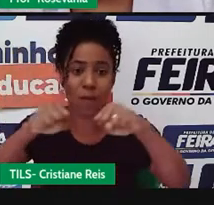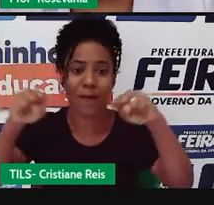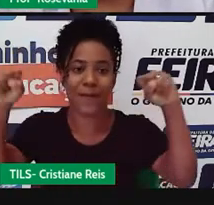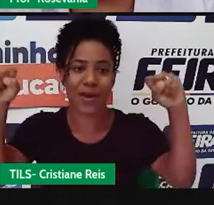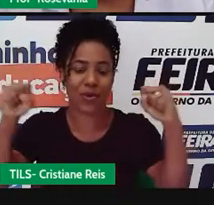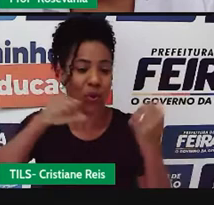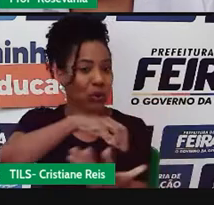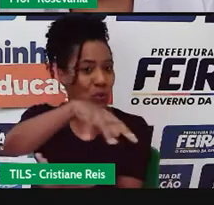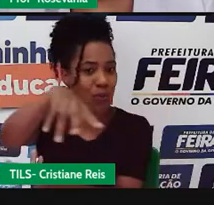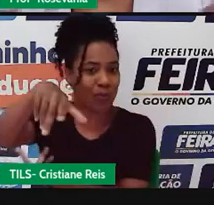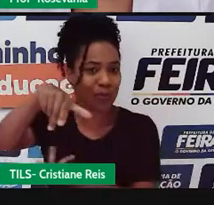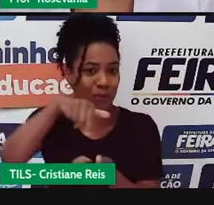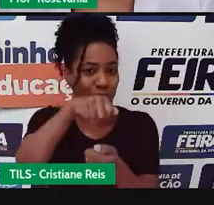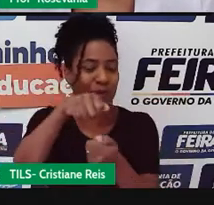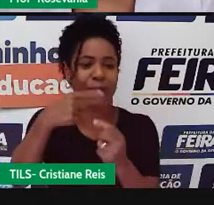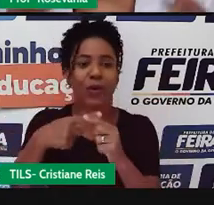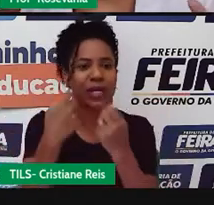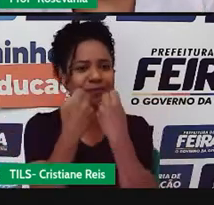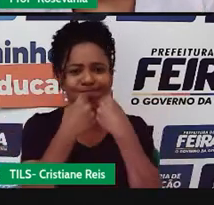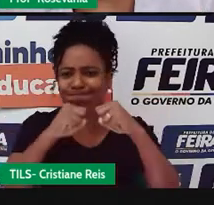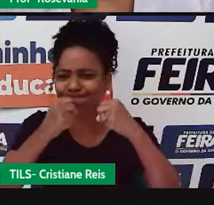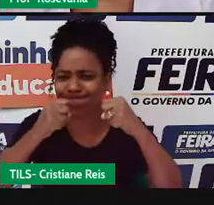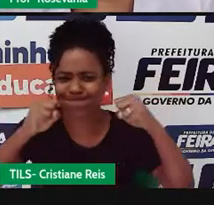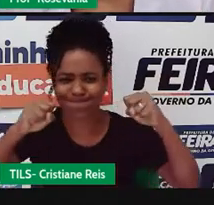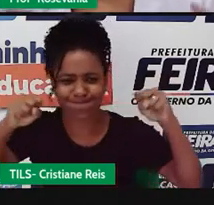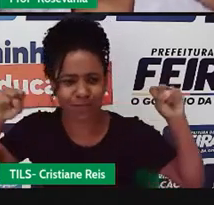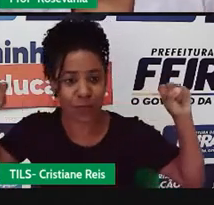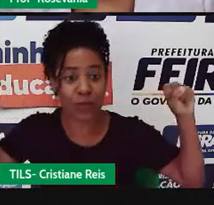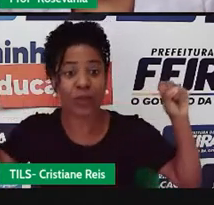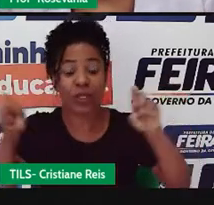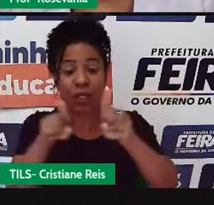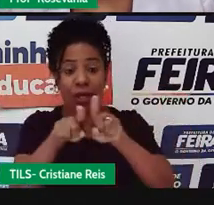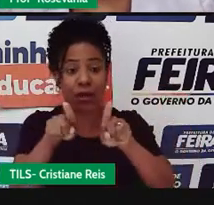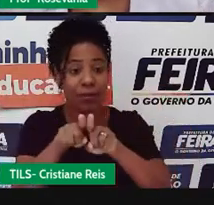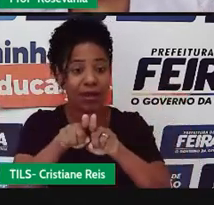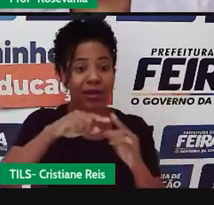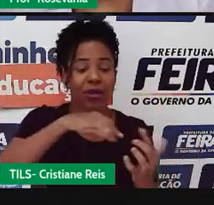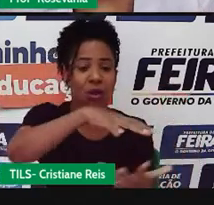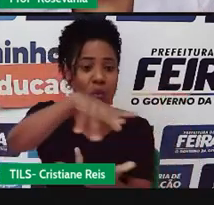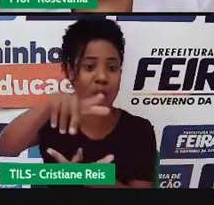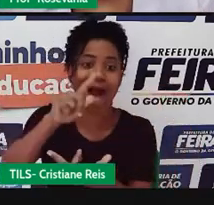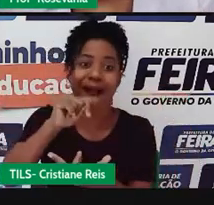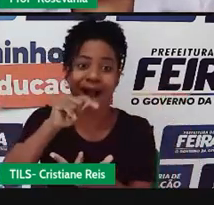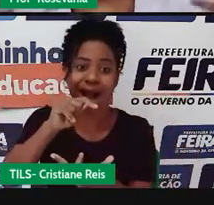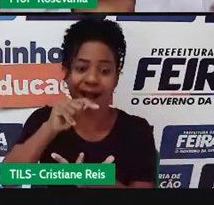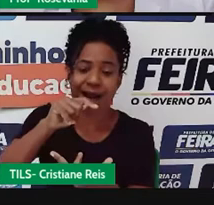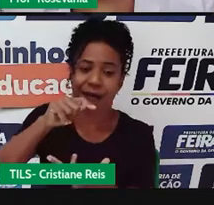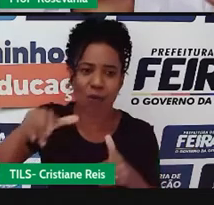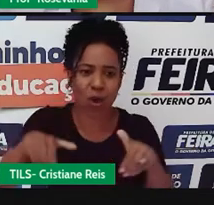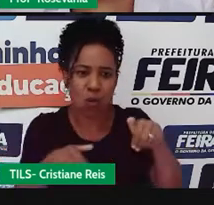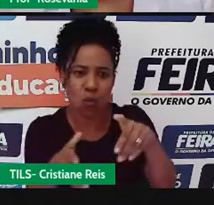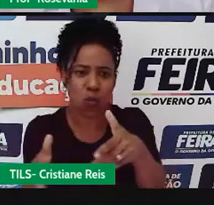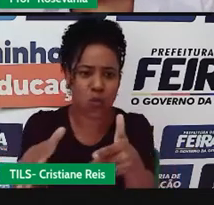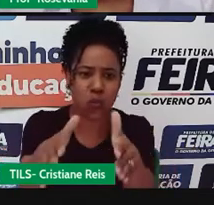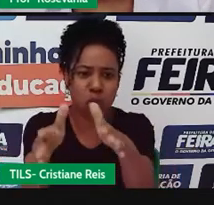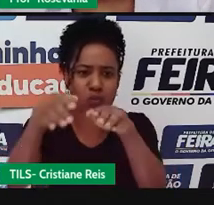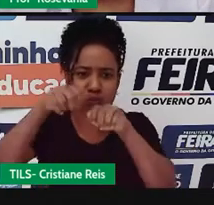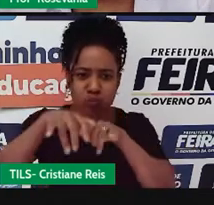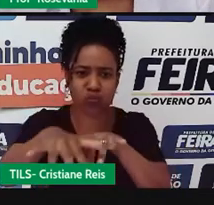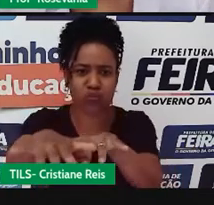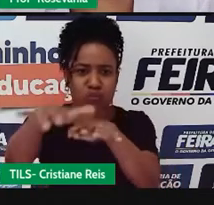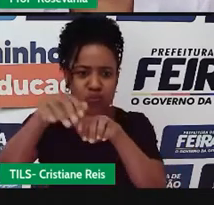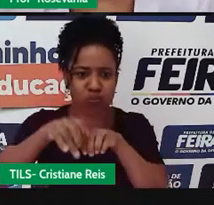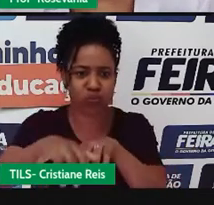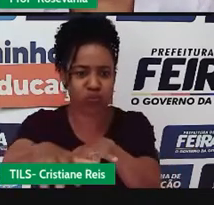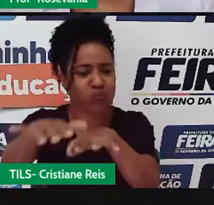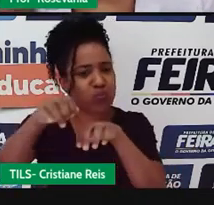em extensão, ou seja, no tamanho. E também é tido como o maior rio do mundo em volume de água. Então, ele é extremamente caudaloso, esse